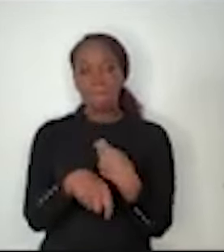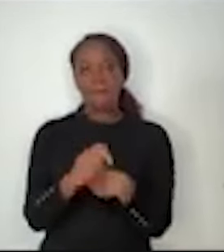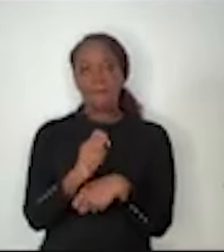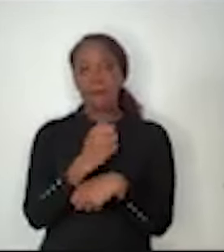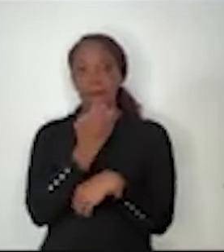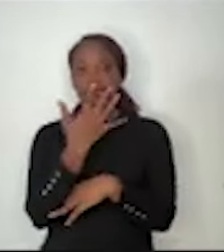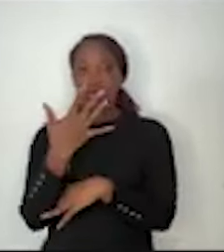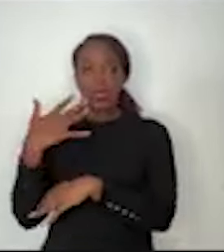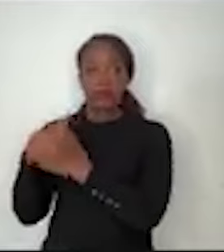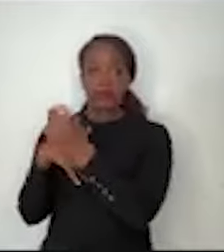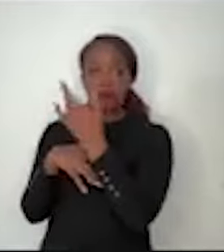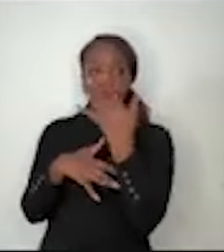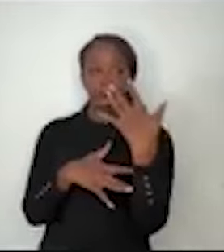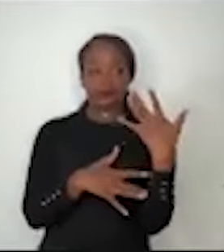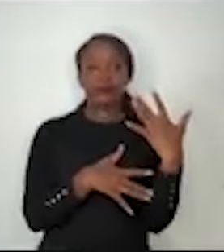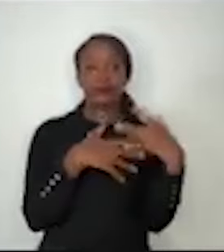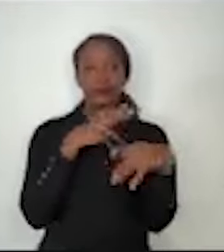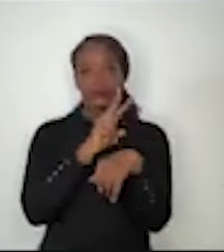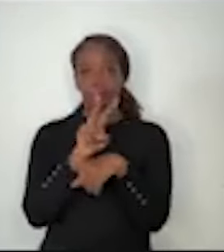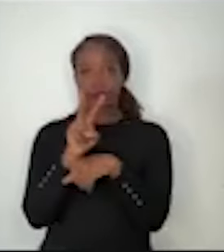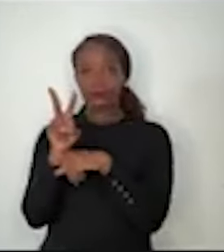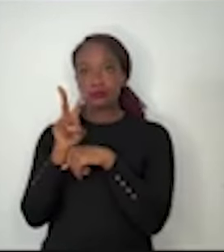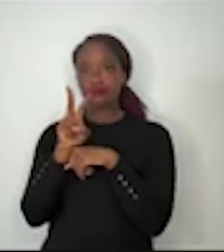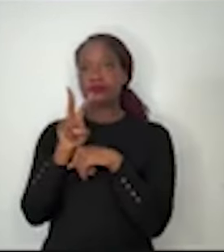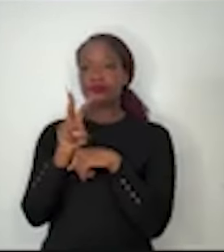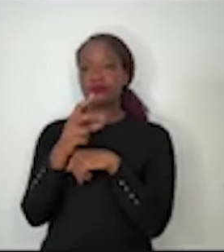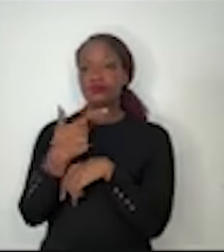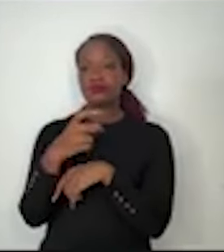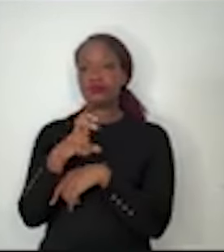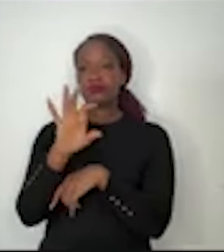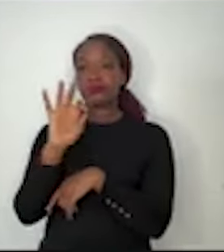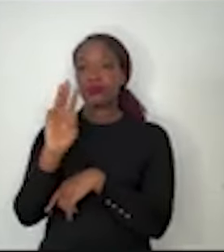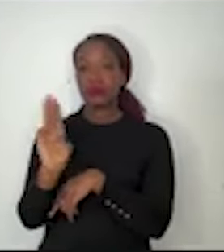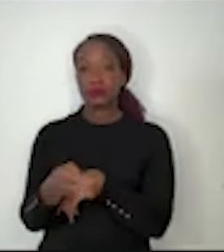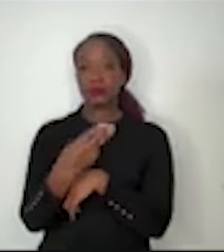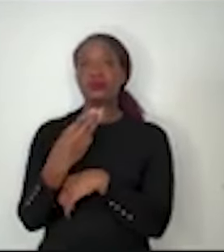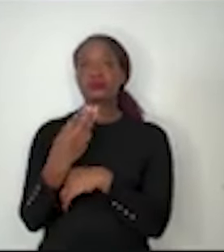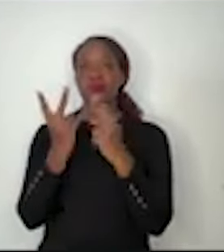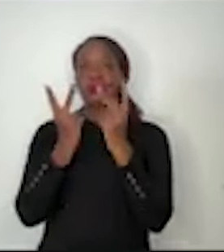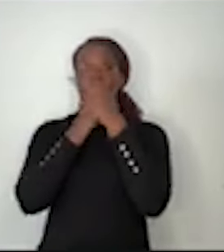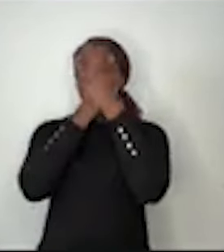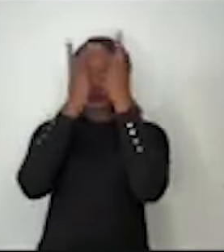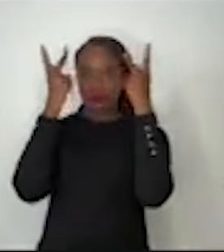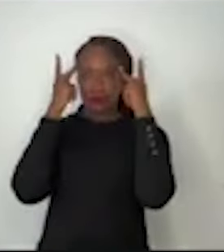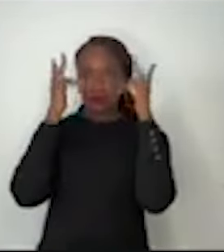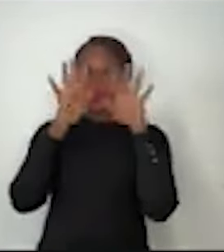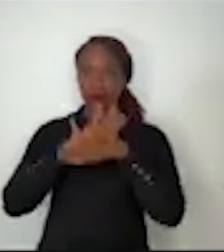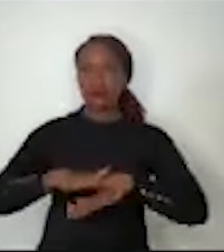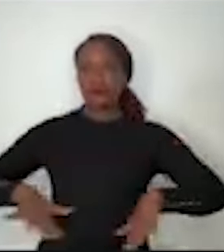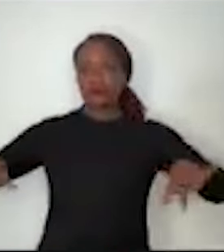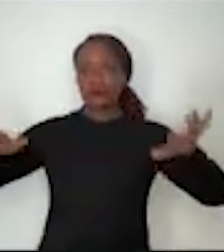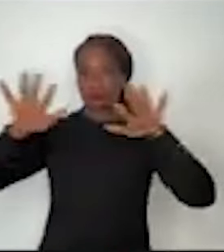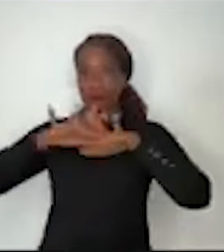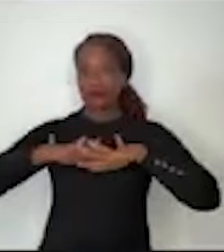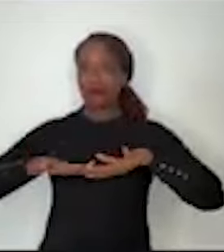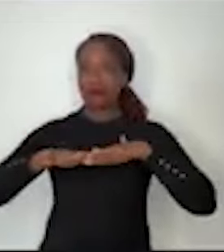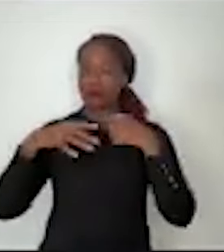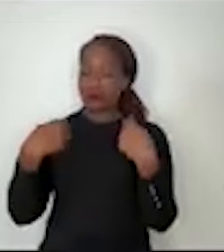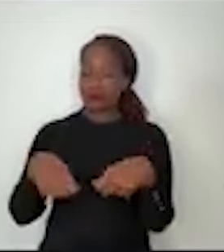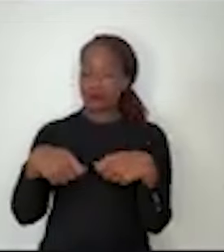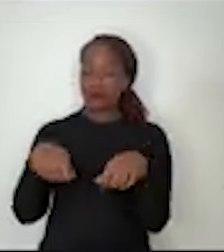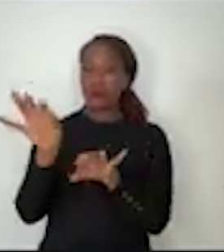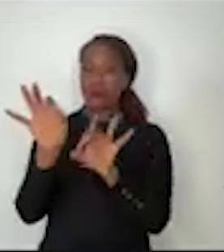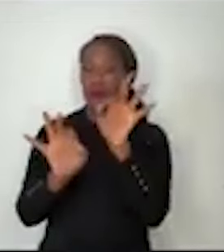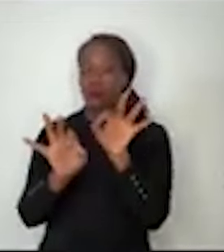aos 25 milhões de habitantes daquela região. Portanto, é preciso conciliar a necessária preservação da